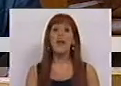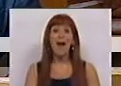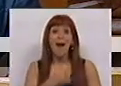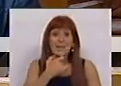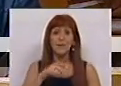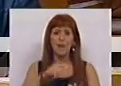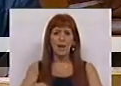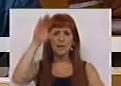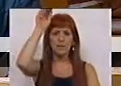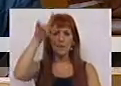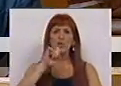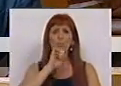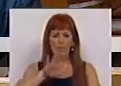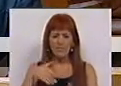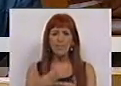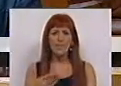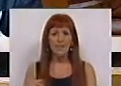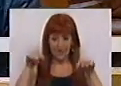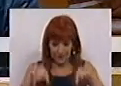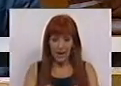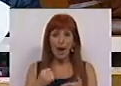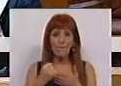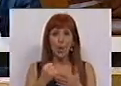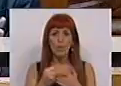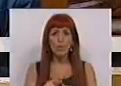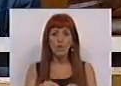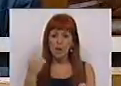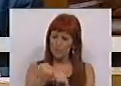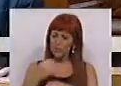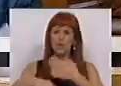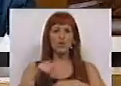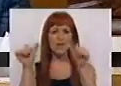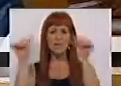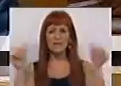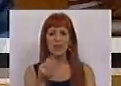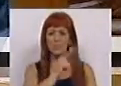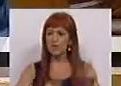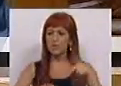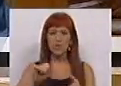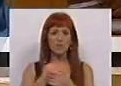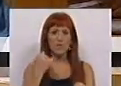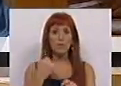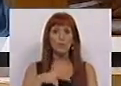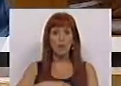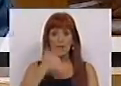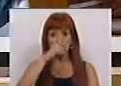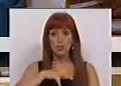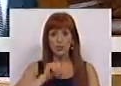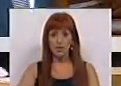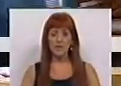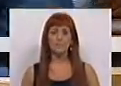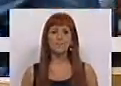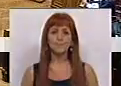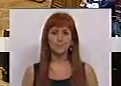Assembleia da República pode dar neste apoio a um funcionamento de um sistema financeiro ao serviço de Portugal e dos portugueses.